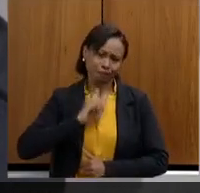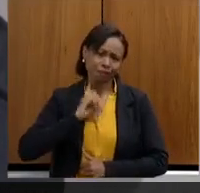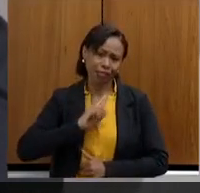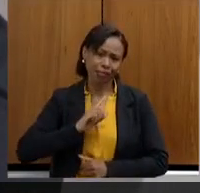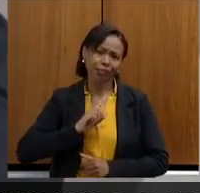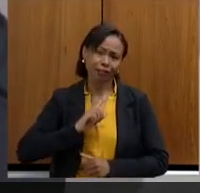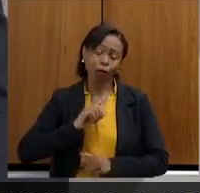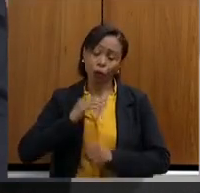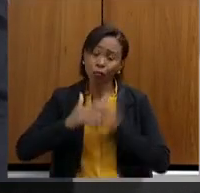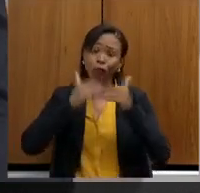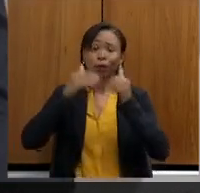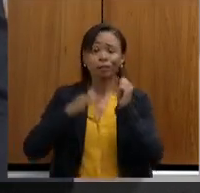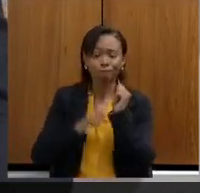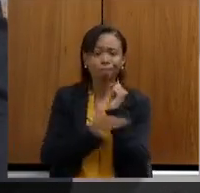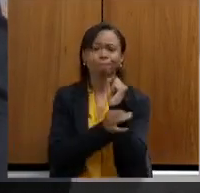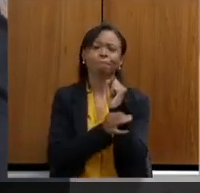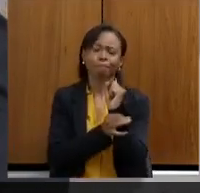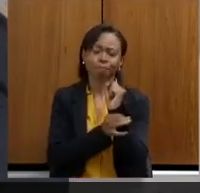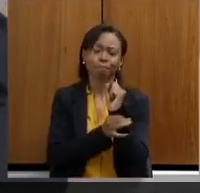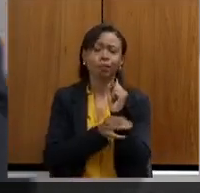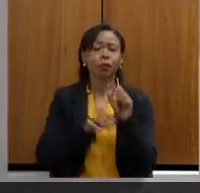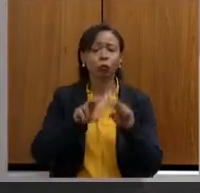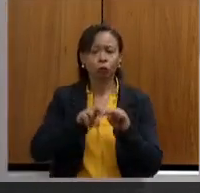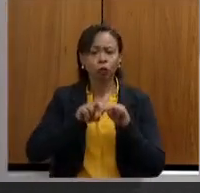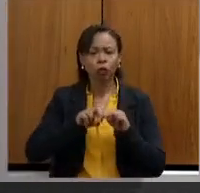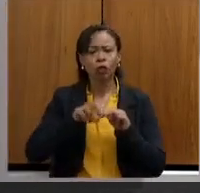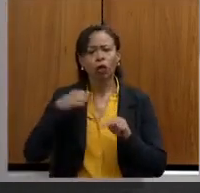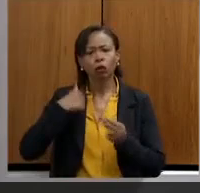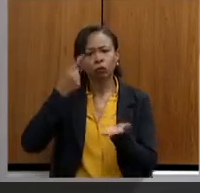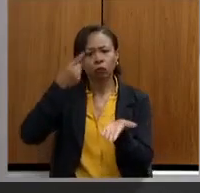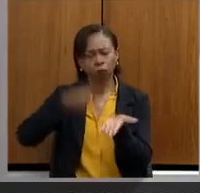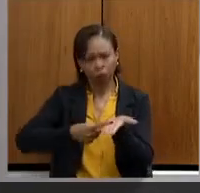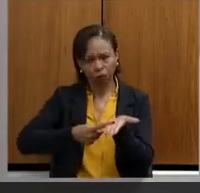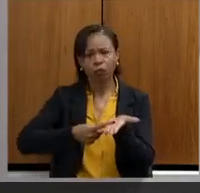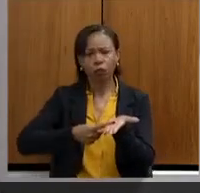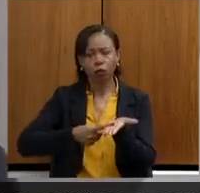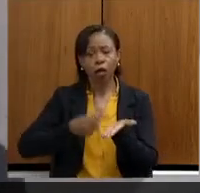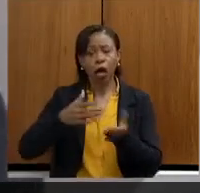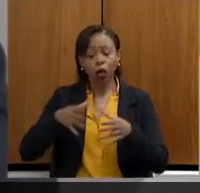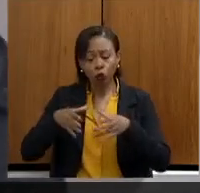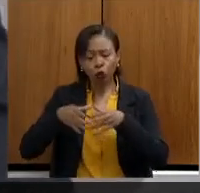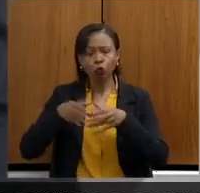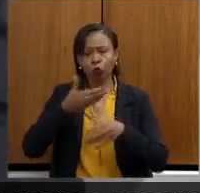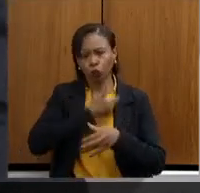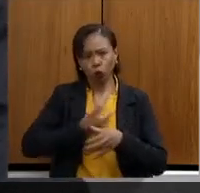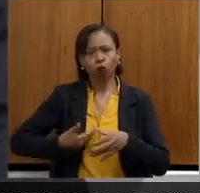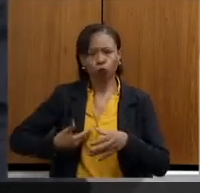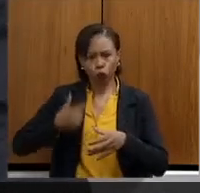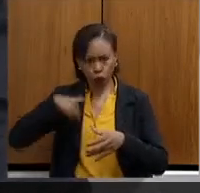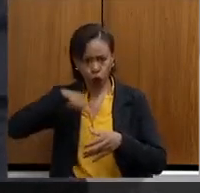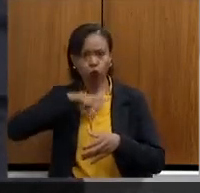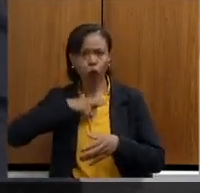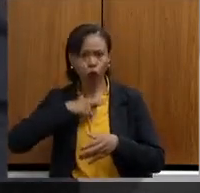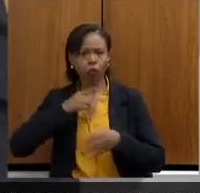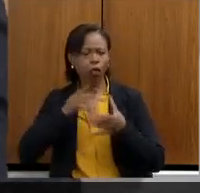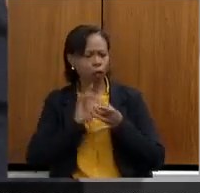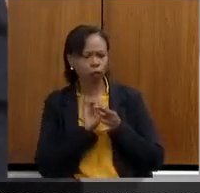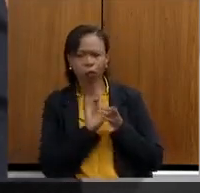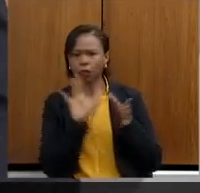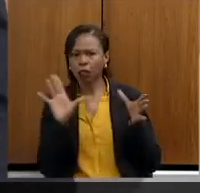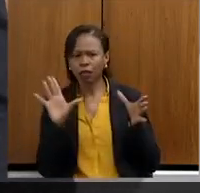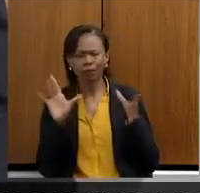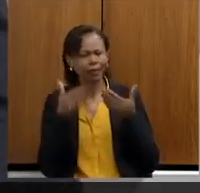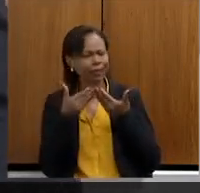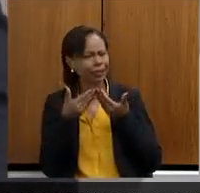isso, eu vim aqui apenas para deixar aqui o nosso compromisso da nossa base de governo aqui na Assembleia Legislativa de que estamos abertos com as portas